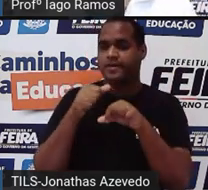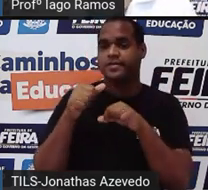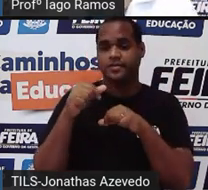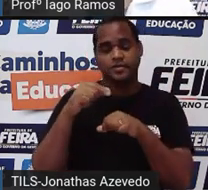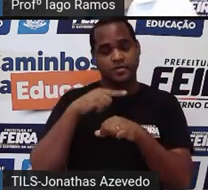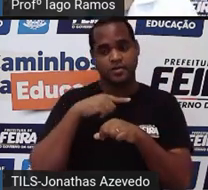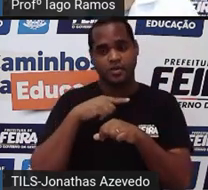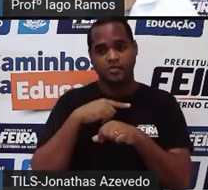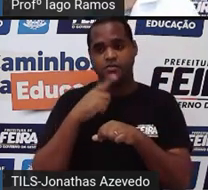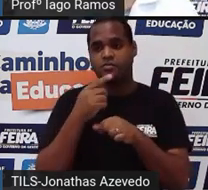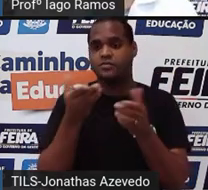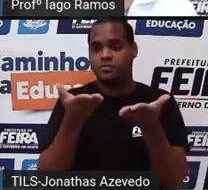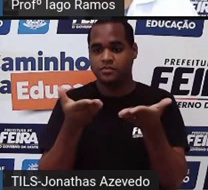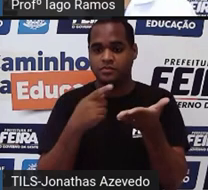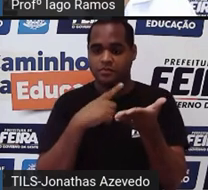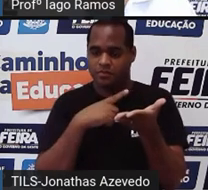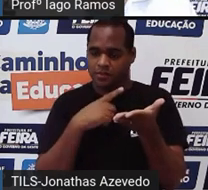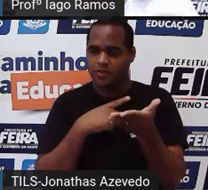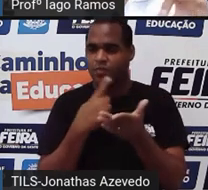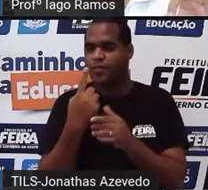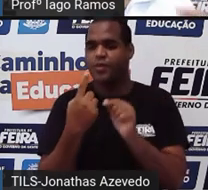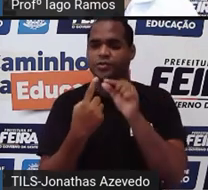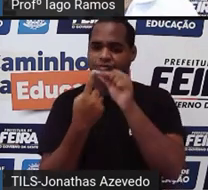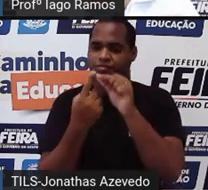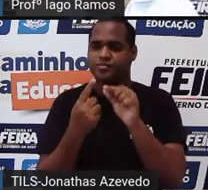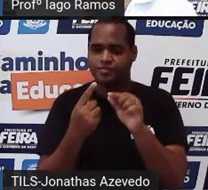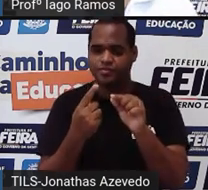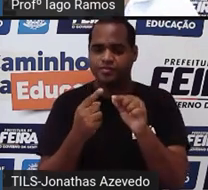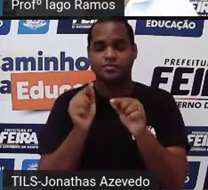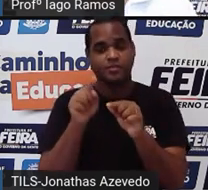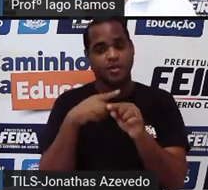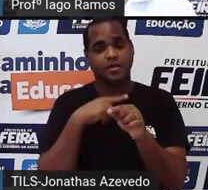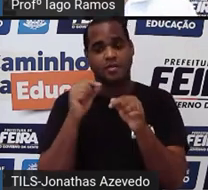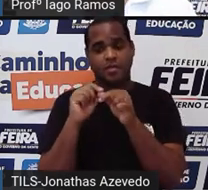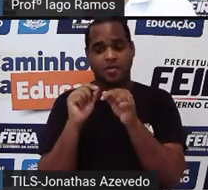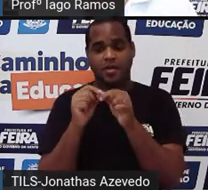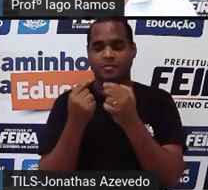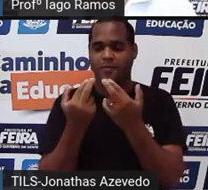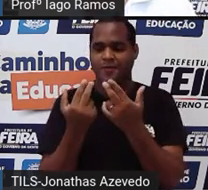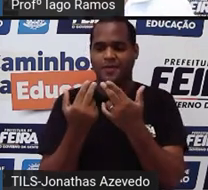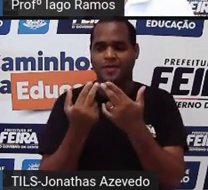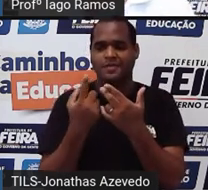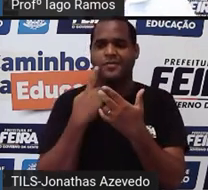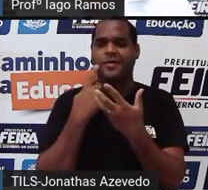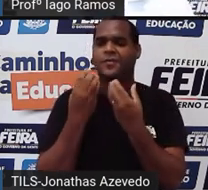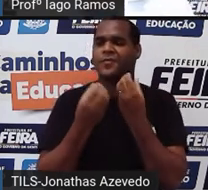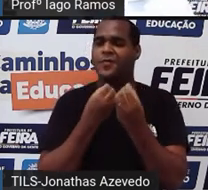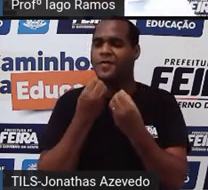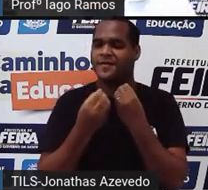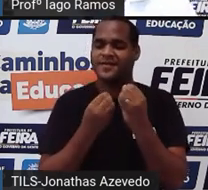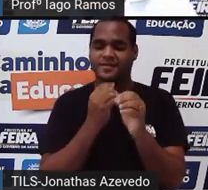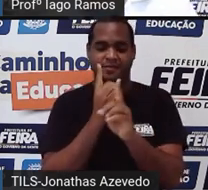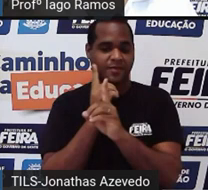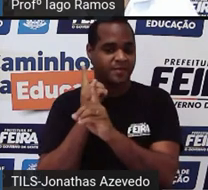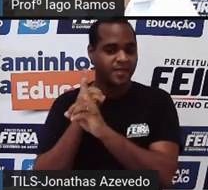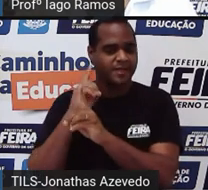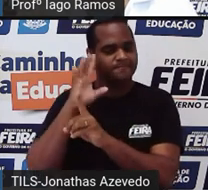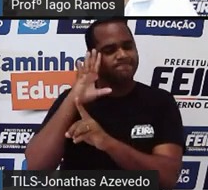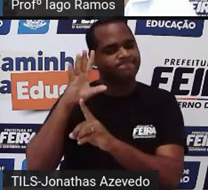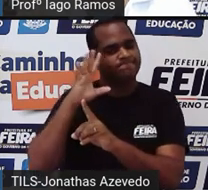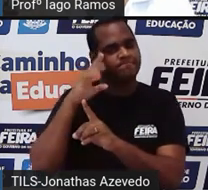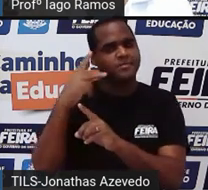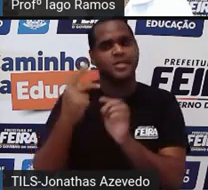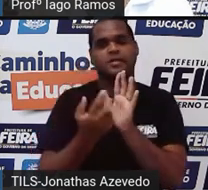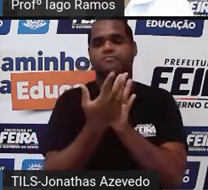O espelho agora é um ponto. Mas funciona da mesma forma. Como é que eu vou achar a reflexão dessa